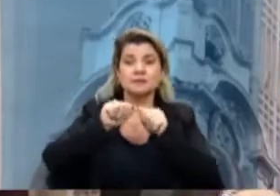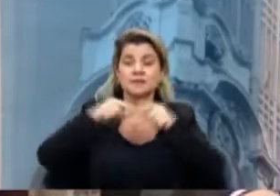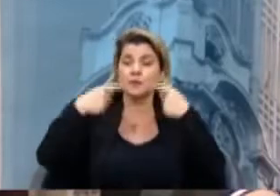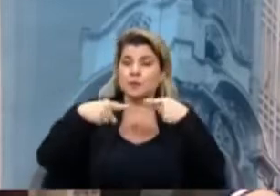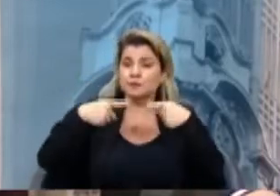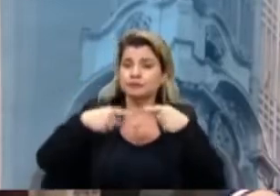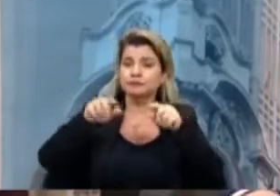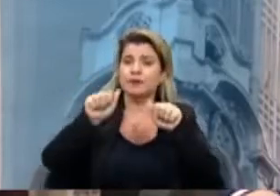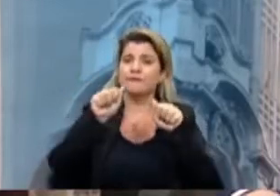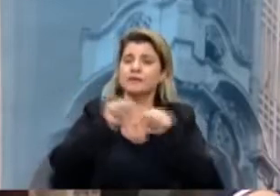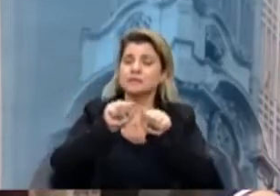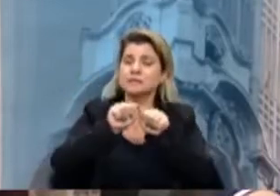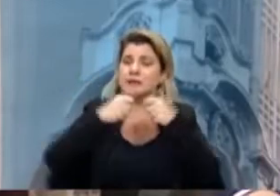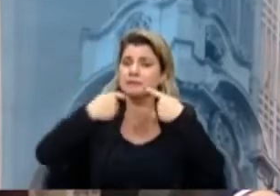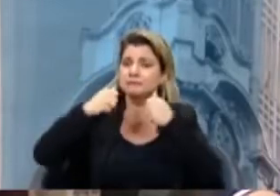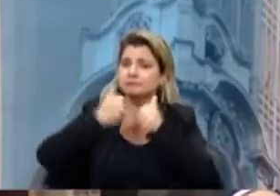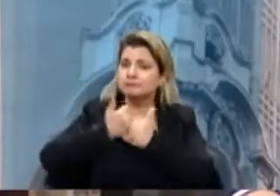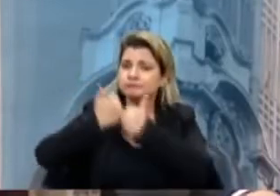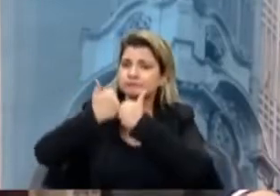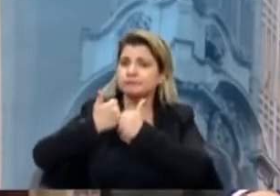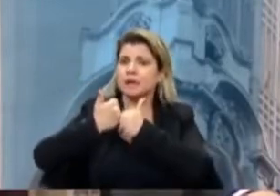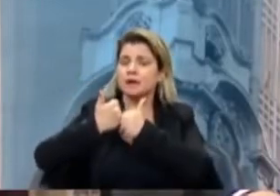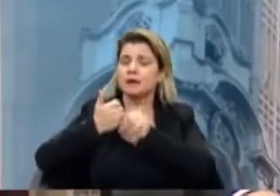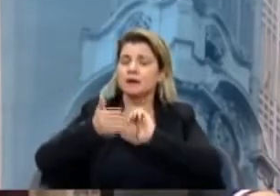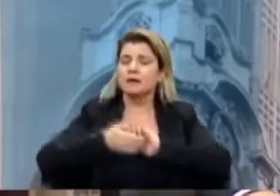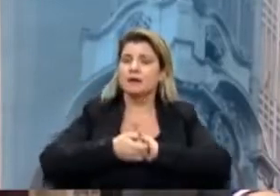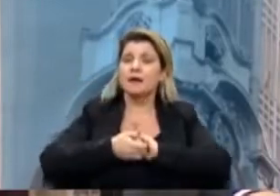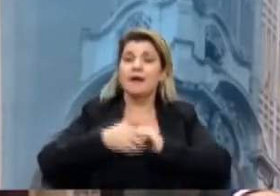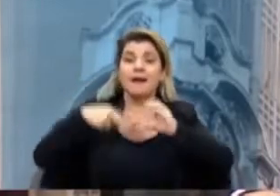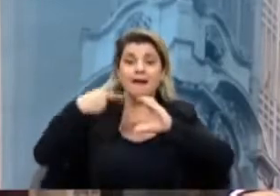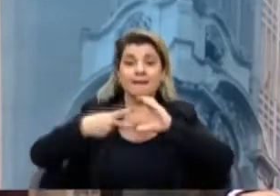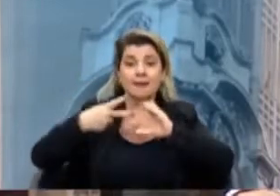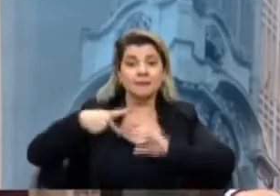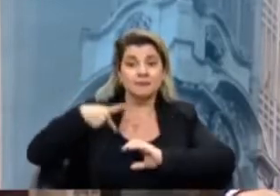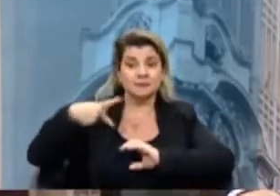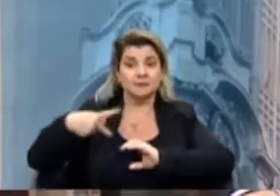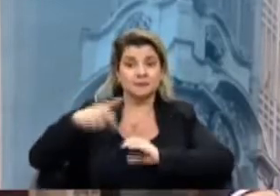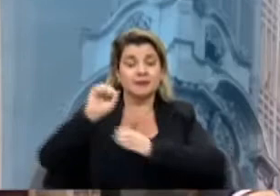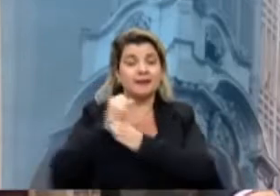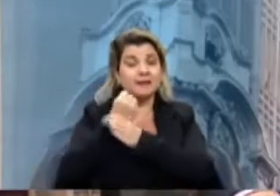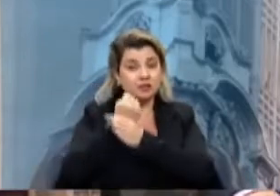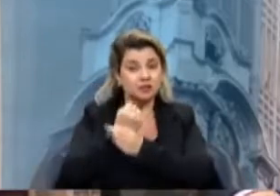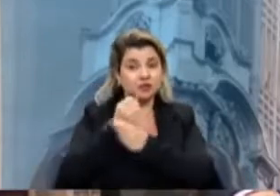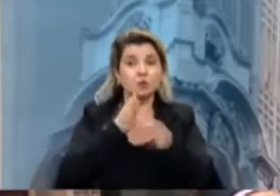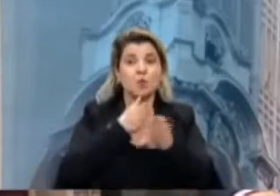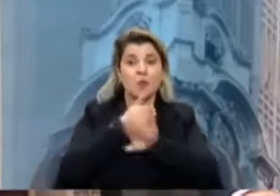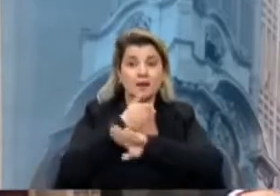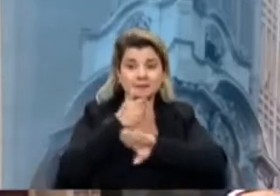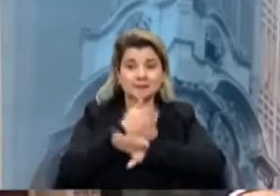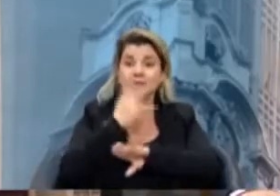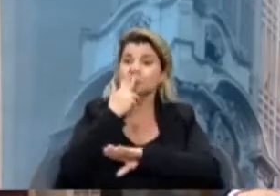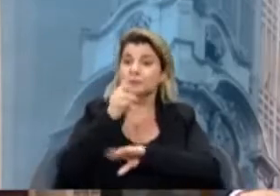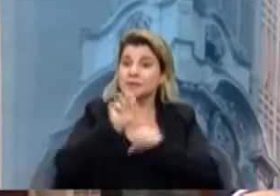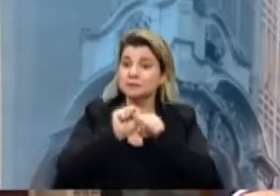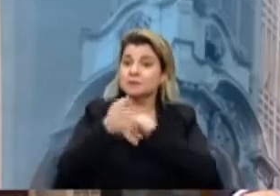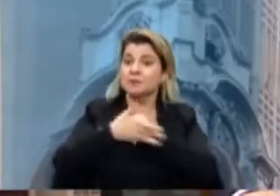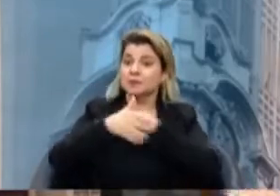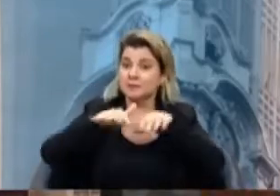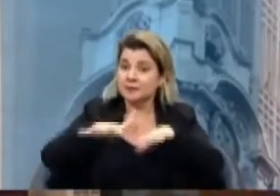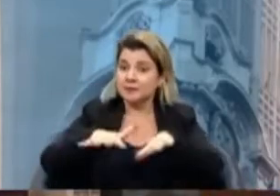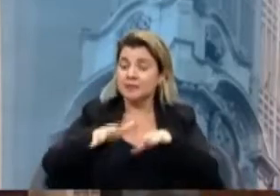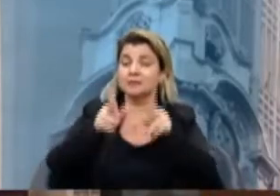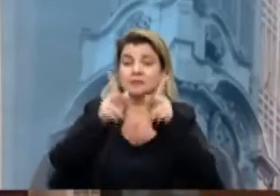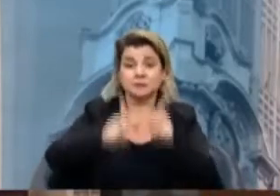manifestações. A Câmara, na sua presidência, garantiu o acesso, mesmo em pandemia, daqueles divergentes